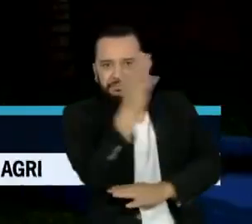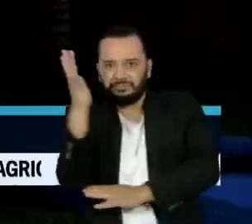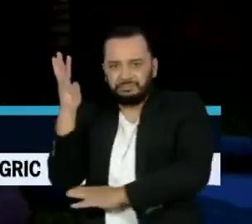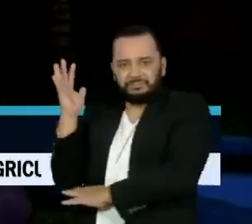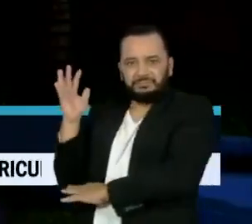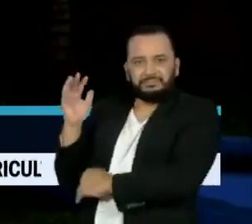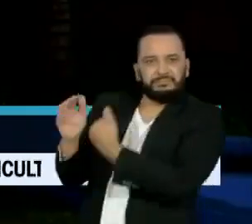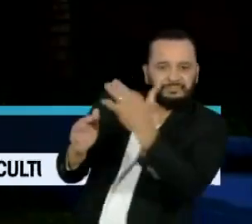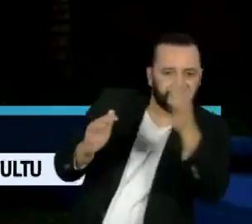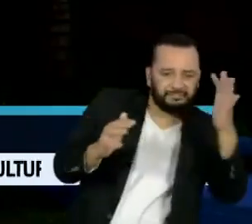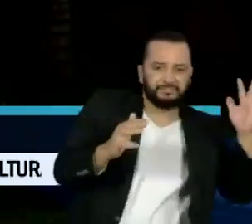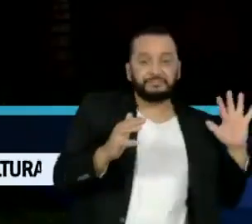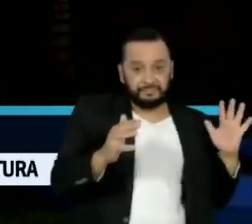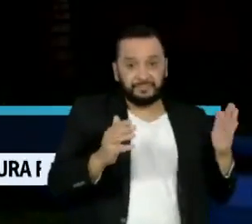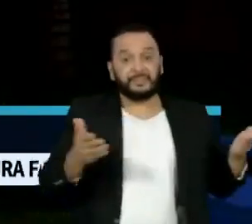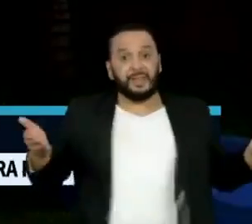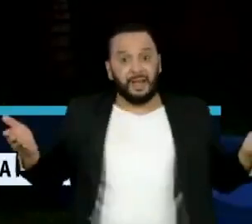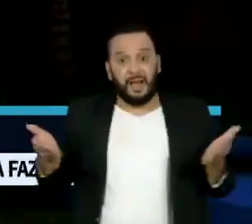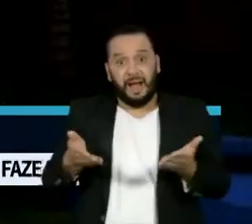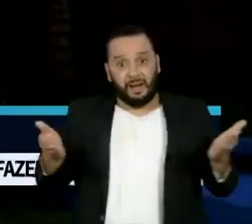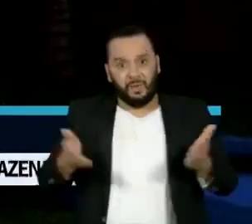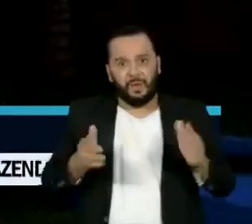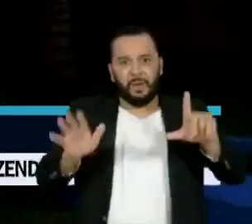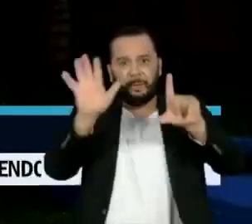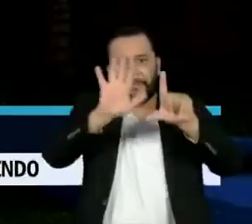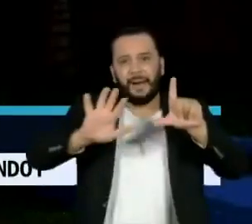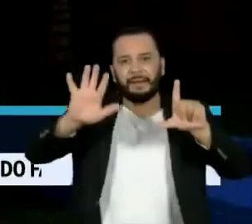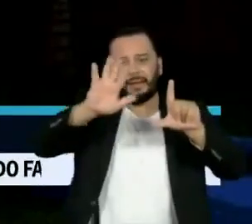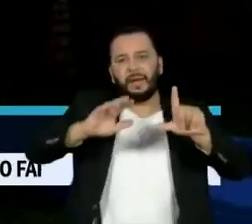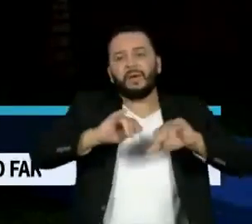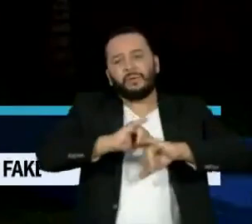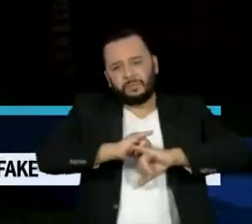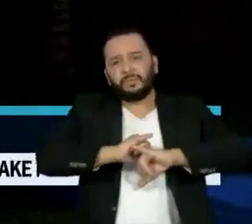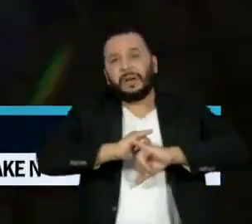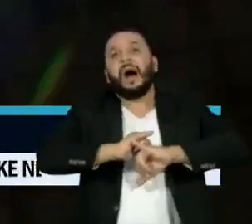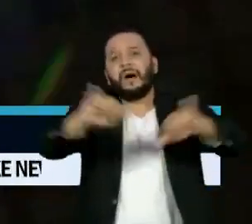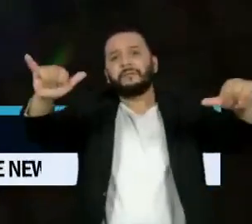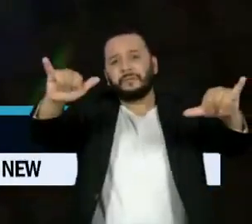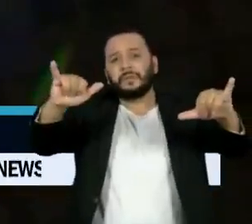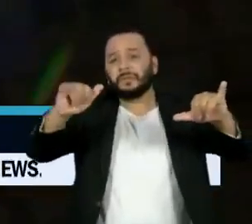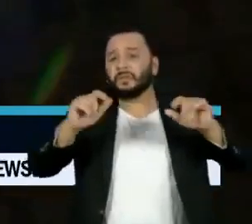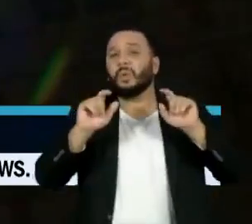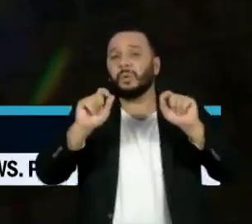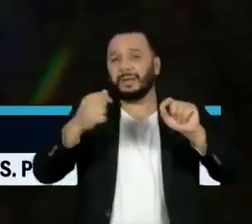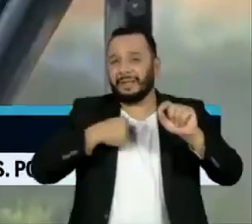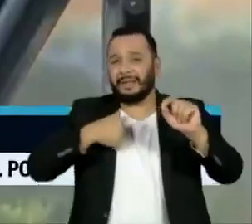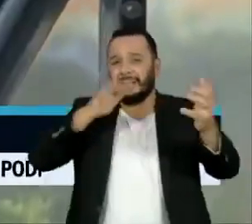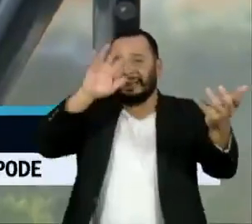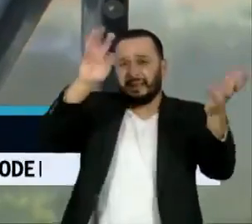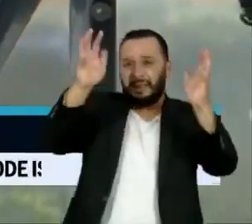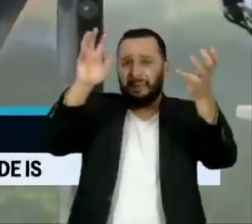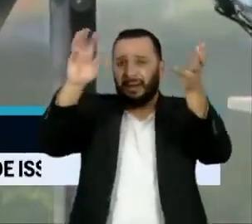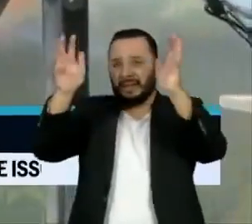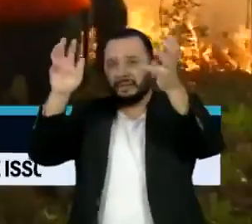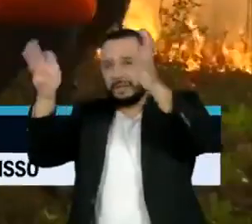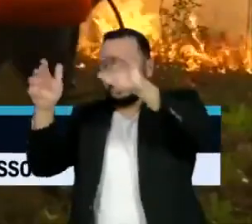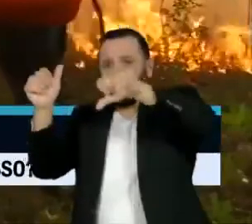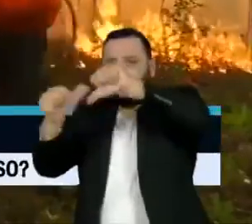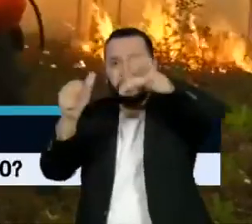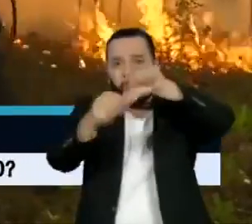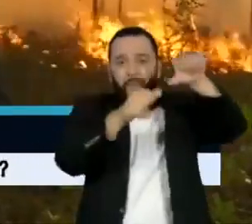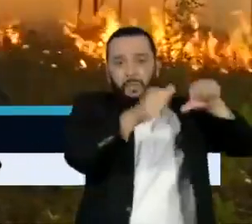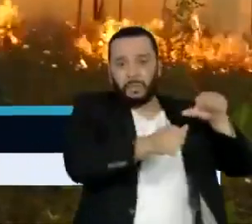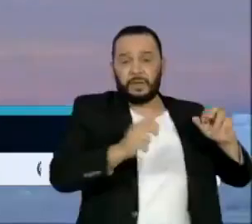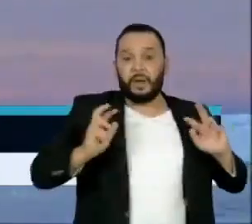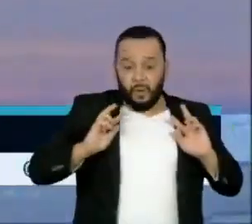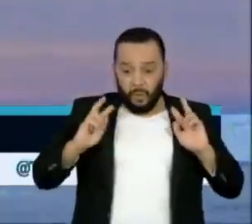painel intergovernamental de mudanças climáticas já tinha feito o alerta. O estudo aponta que a ação do ser humano é